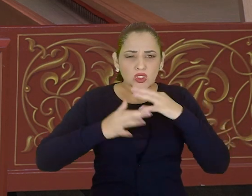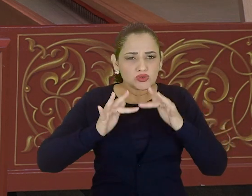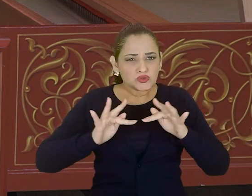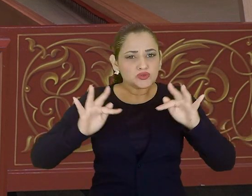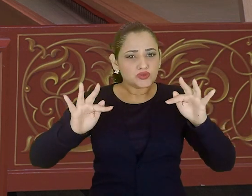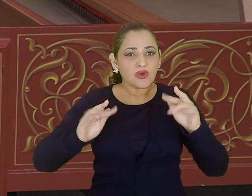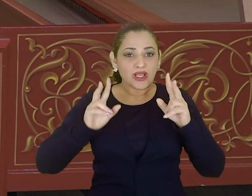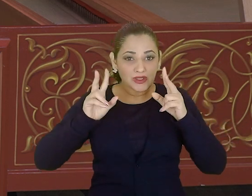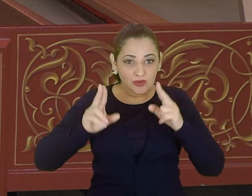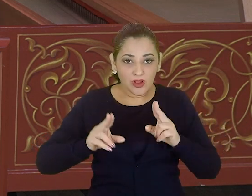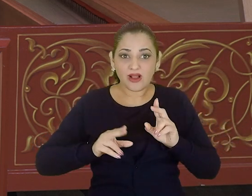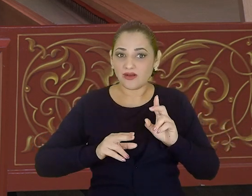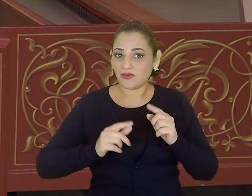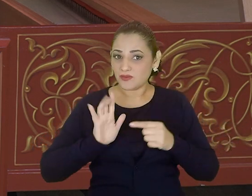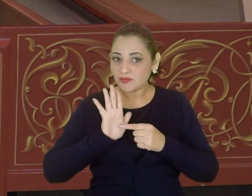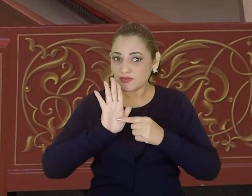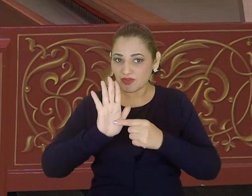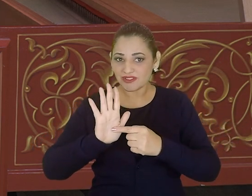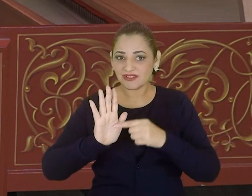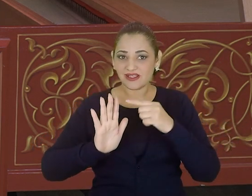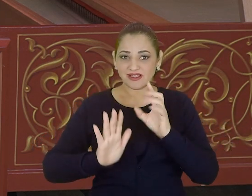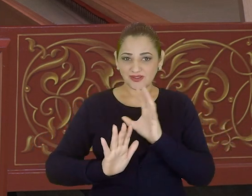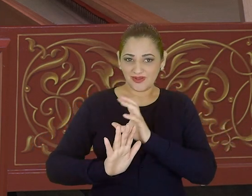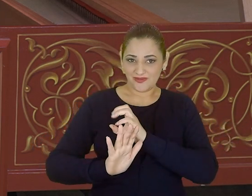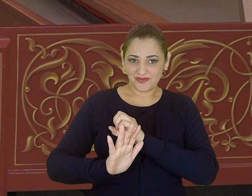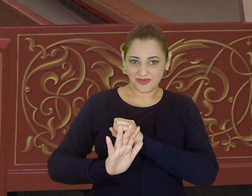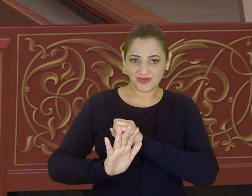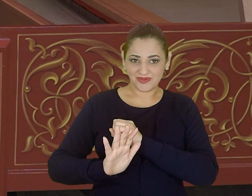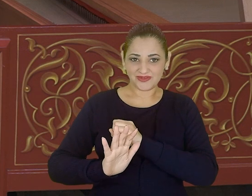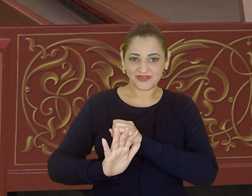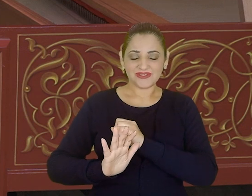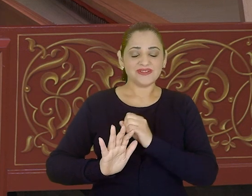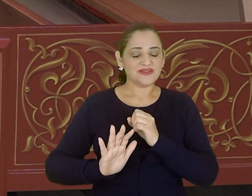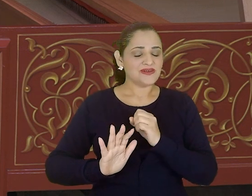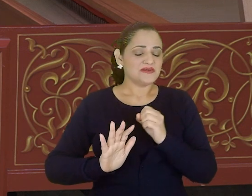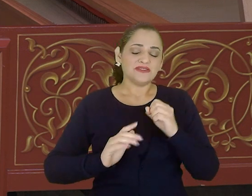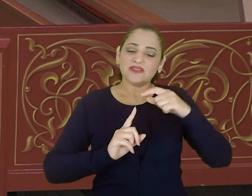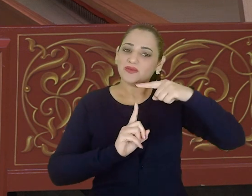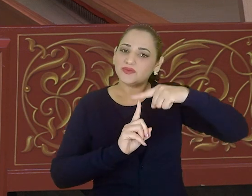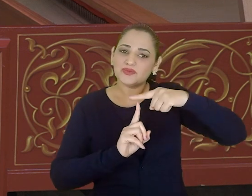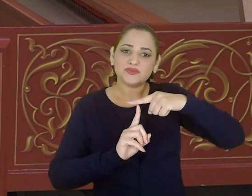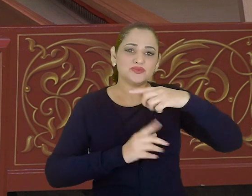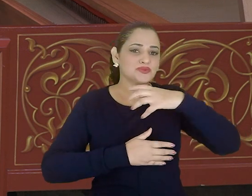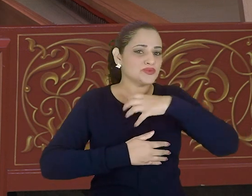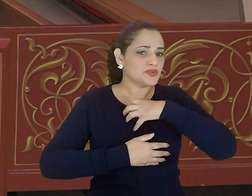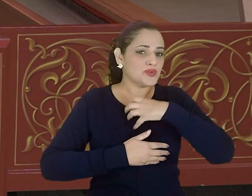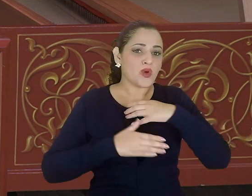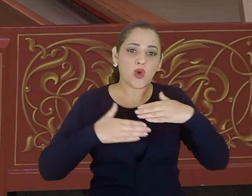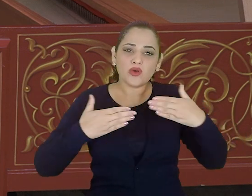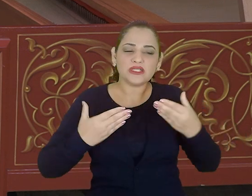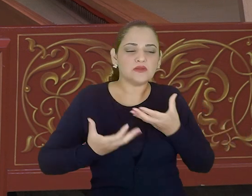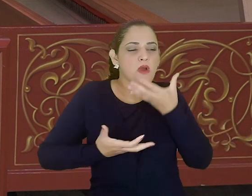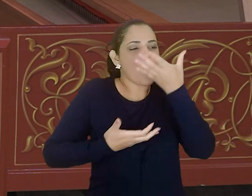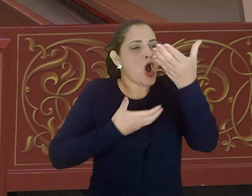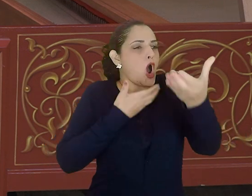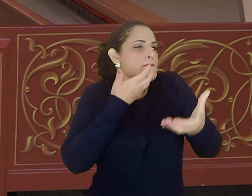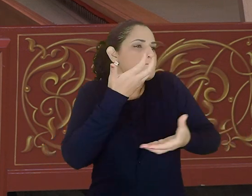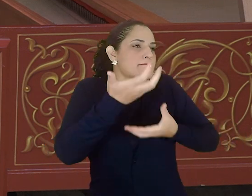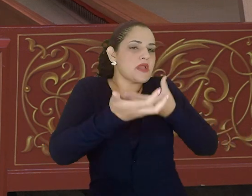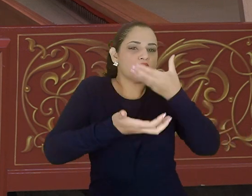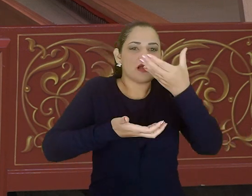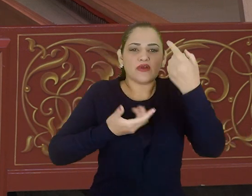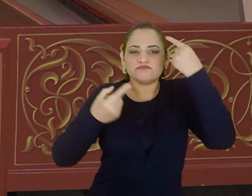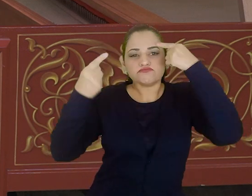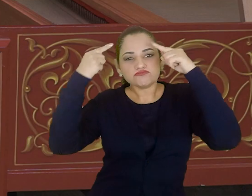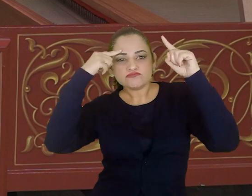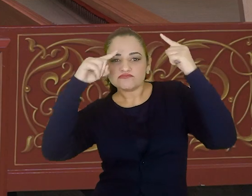de um estilo. Se você está numa ópera, você pode fazer muito mais loucuras improvisativas